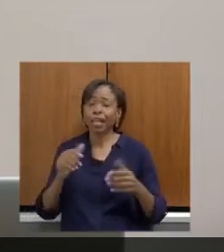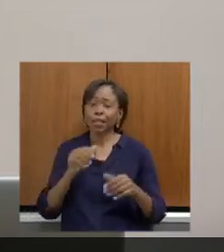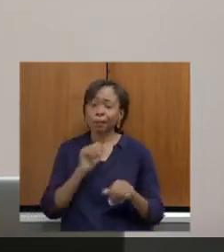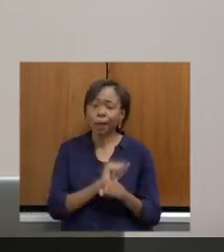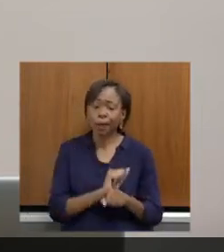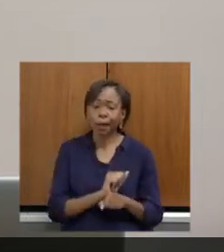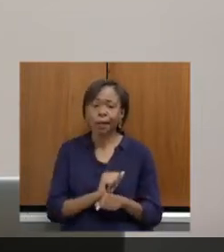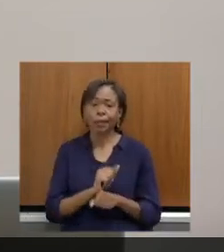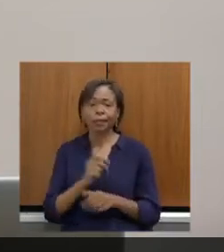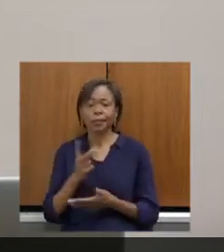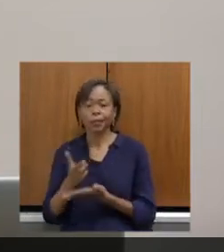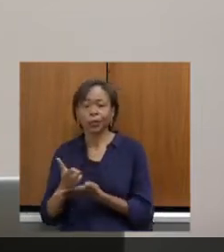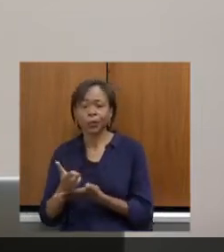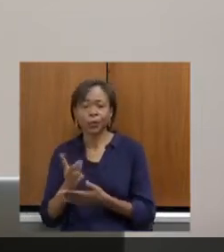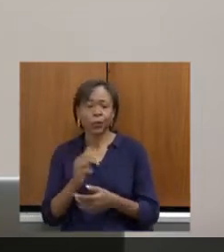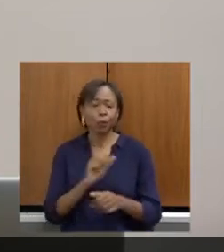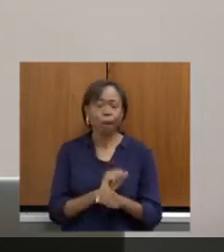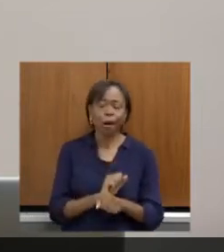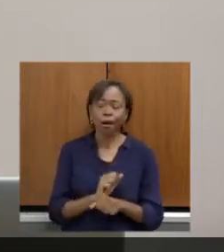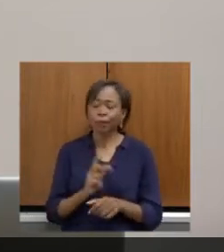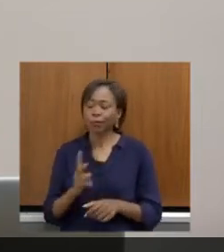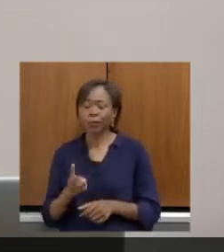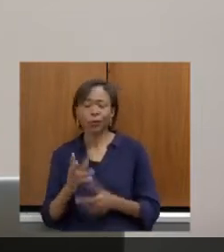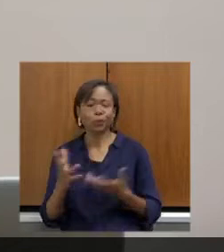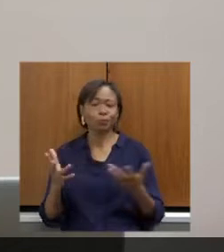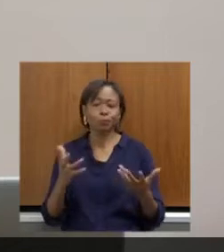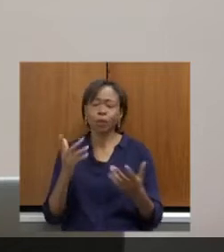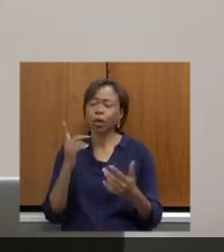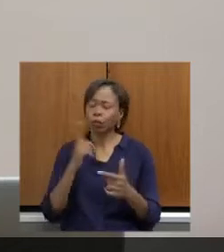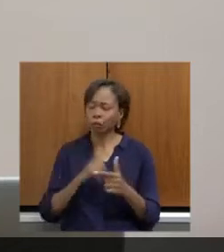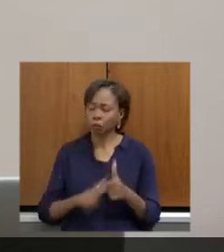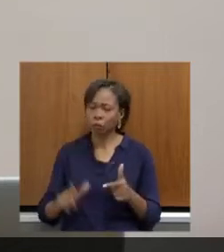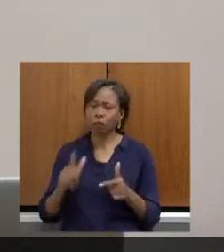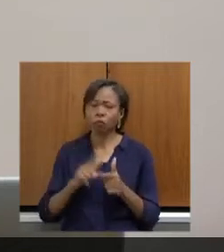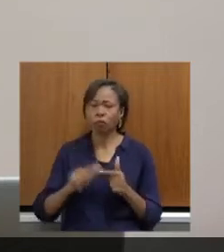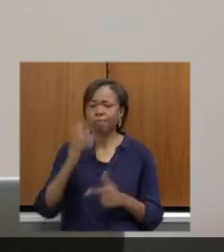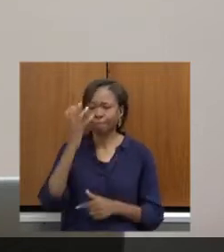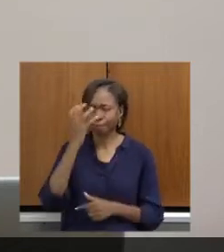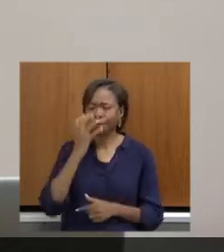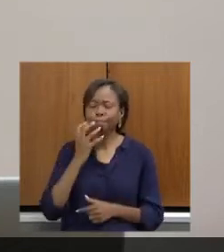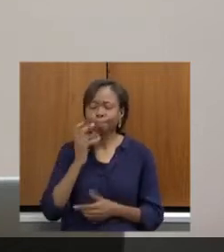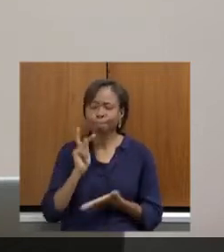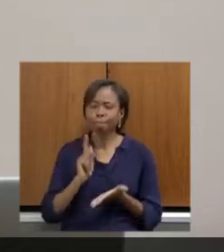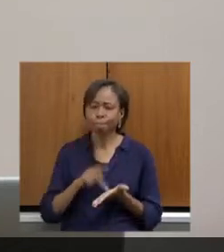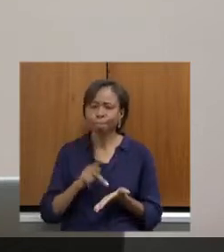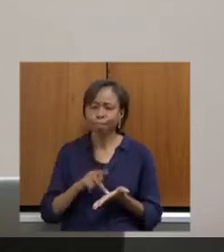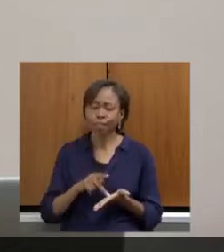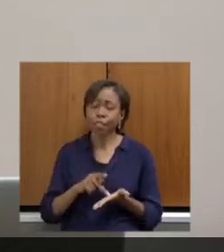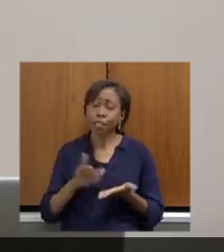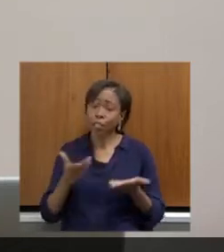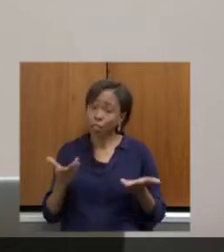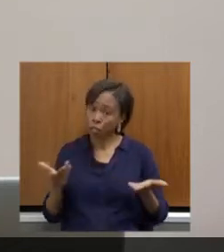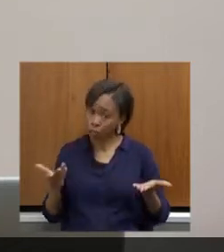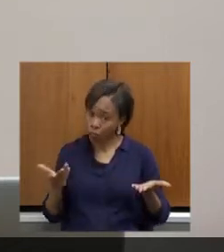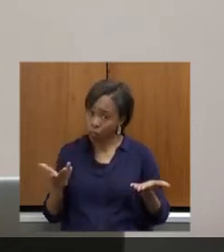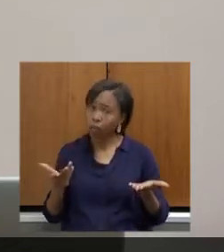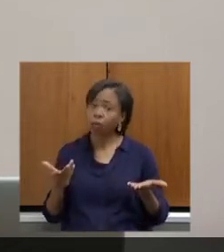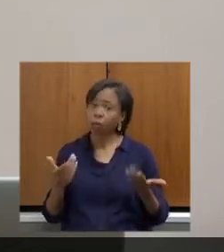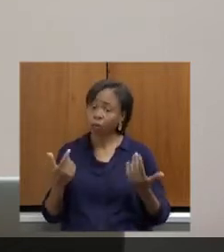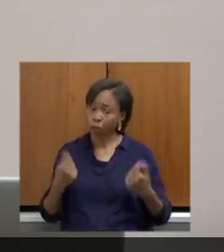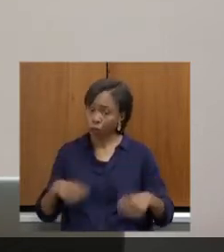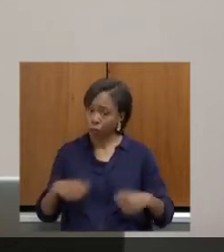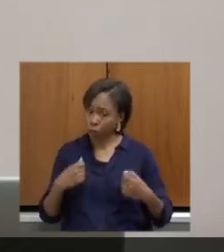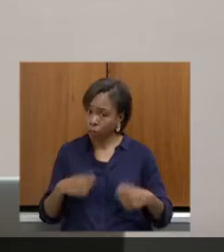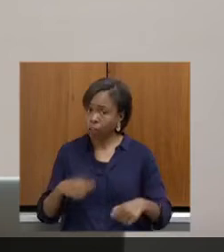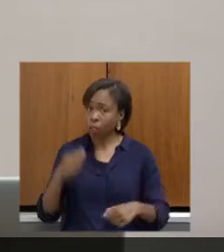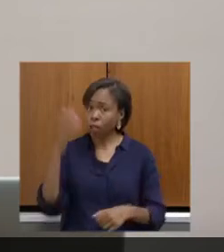detectado, sim, e é um problema sério. E é o que a gente está dizendo aqui, chegou o momento, a nível nacional está